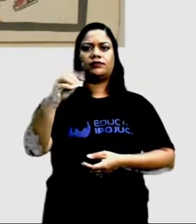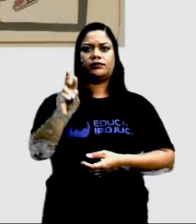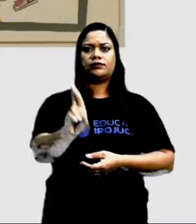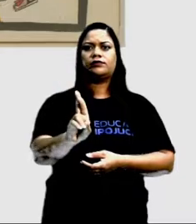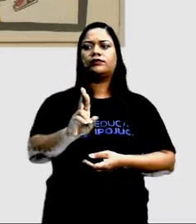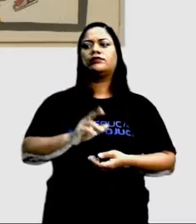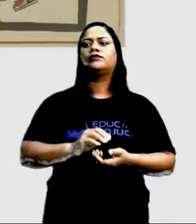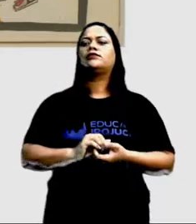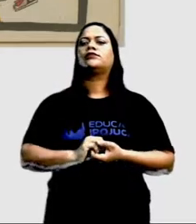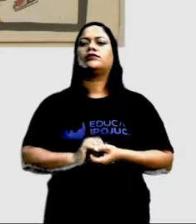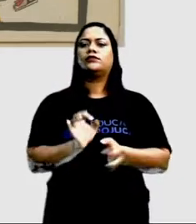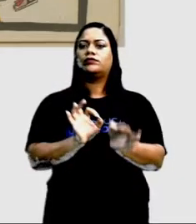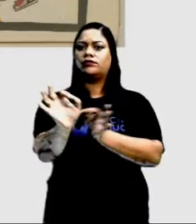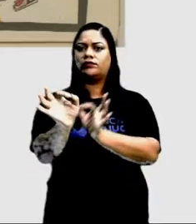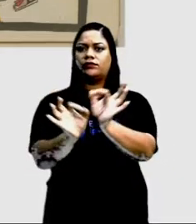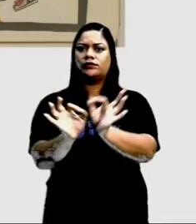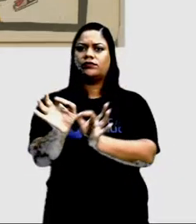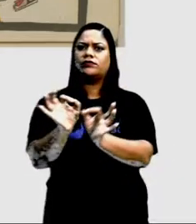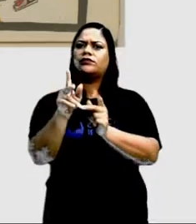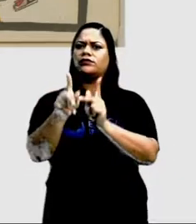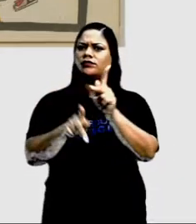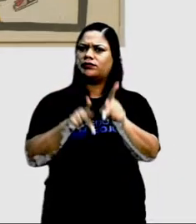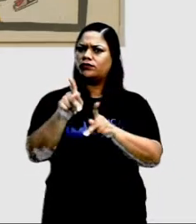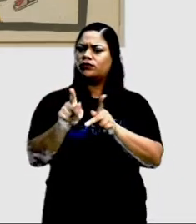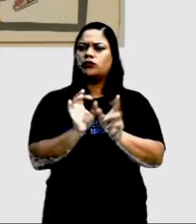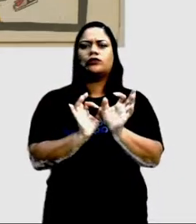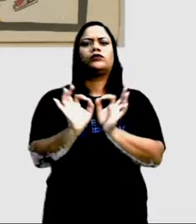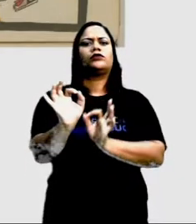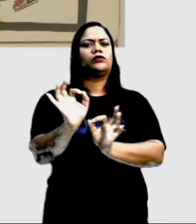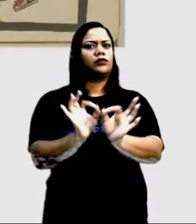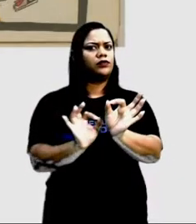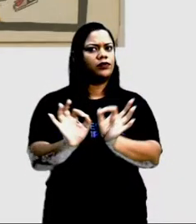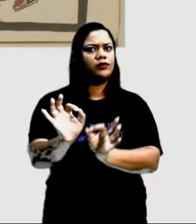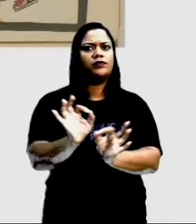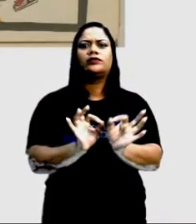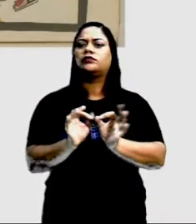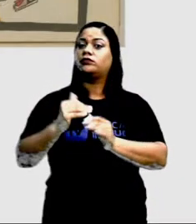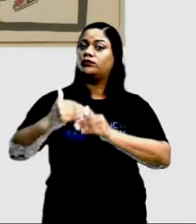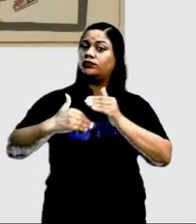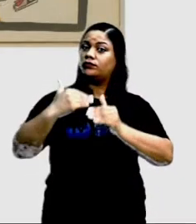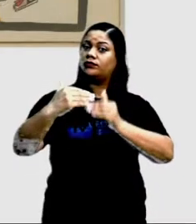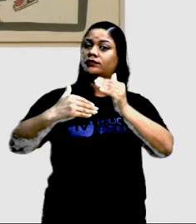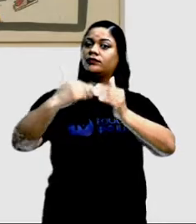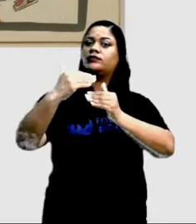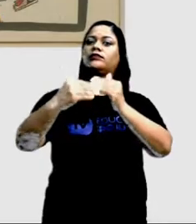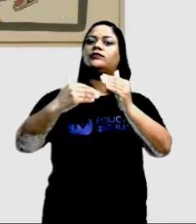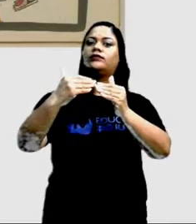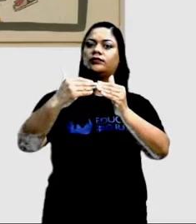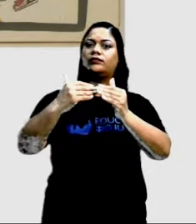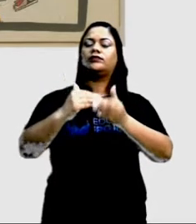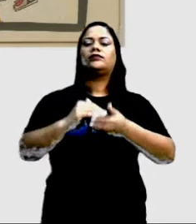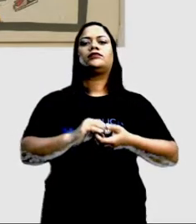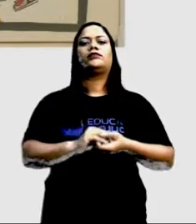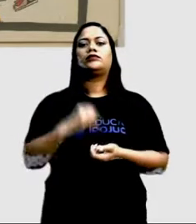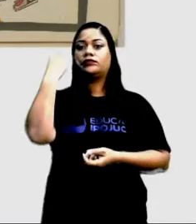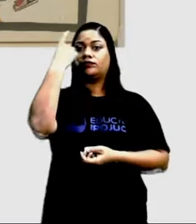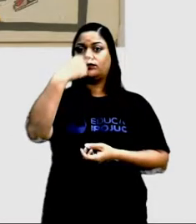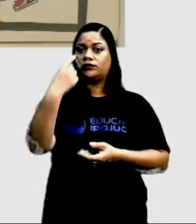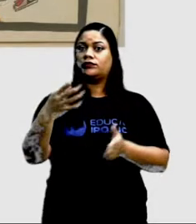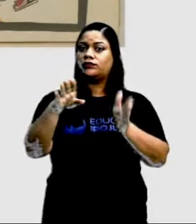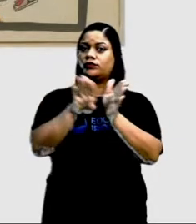aqui é uma das formas de organização. Então, eram povos muito organizados, tá certo? Muito desenvolvidos que haviam aqui quando os espanhóis